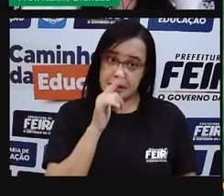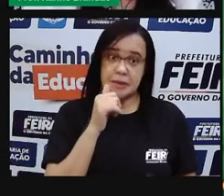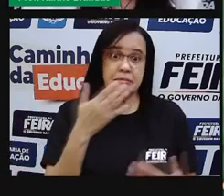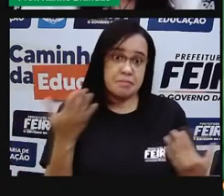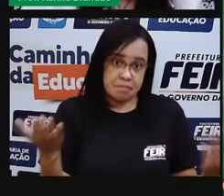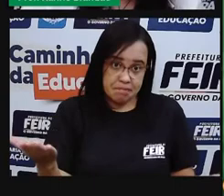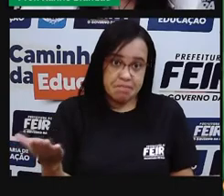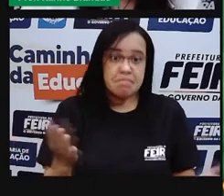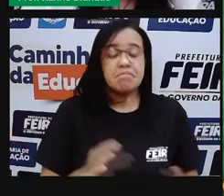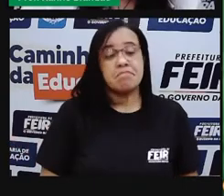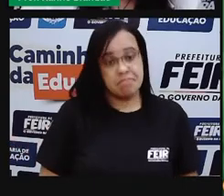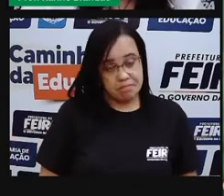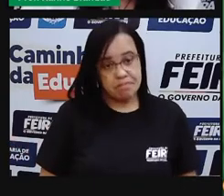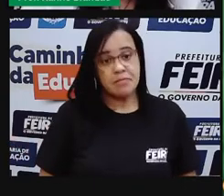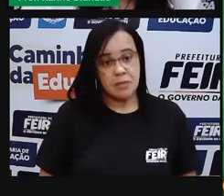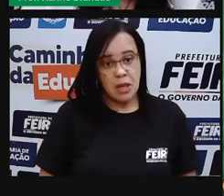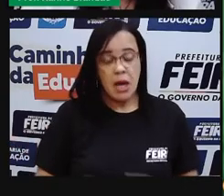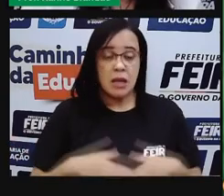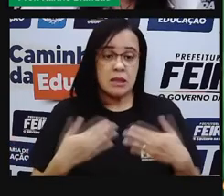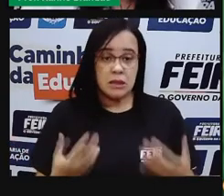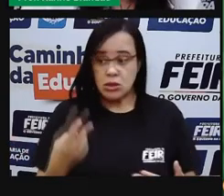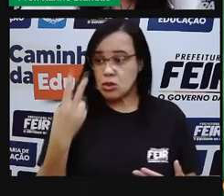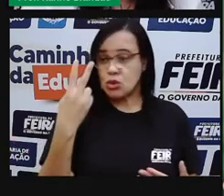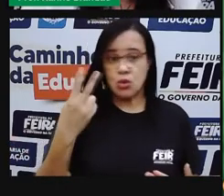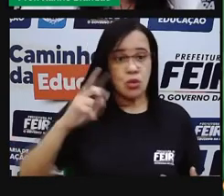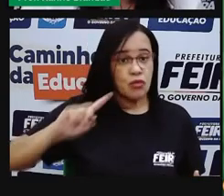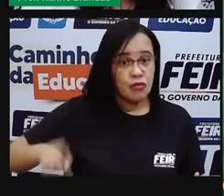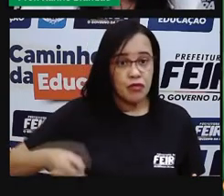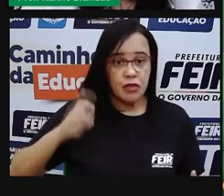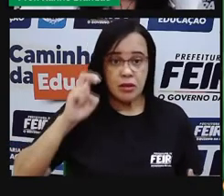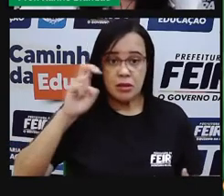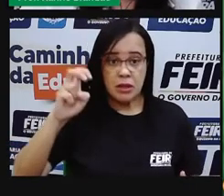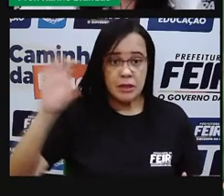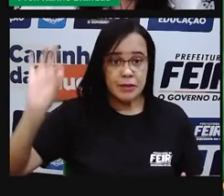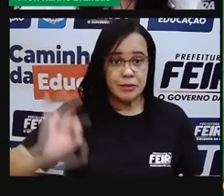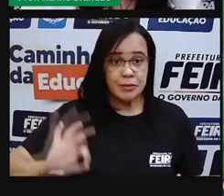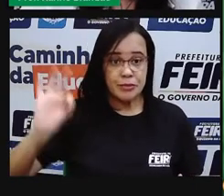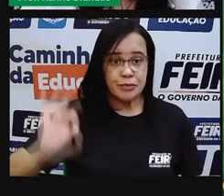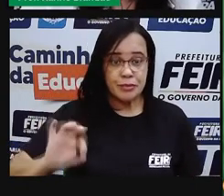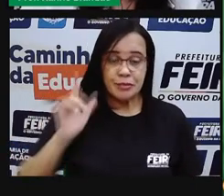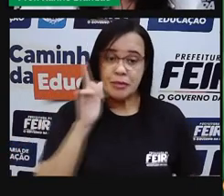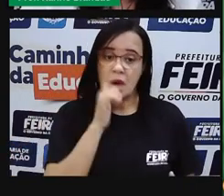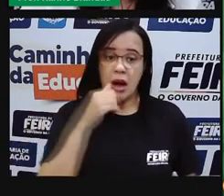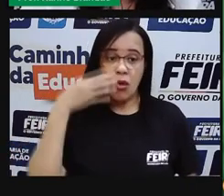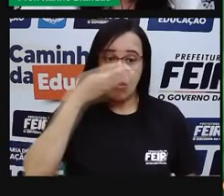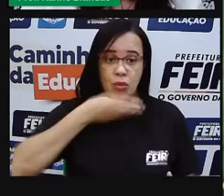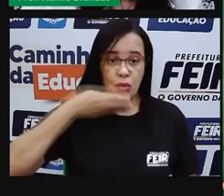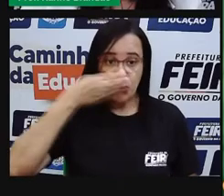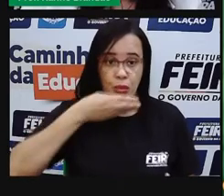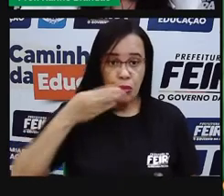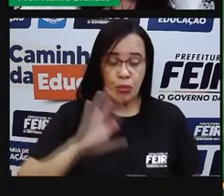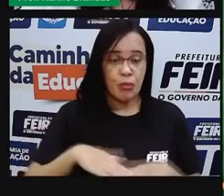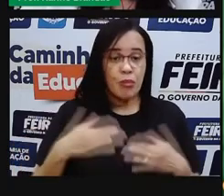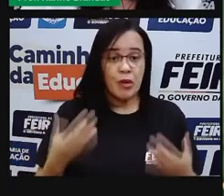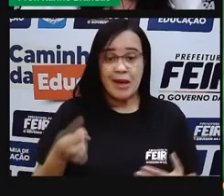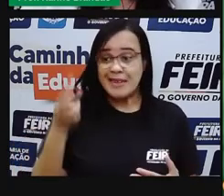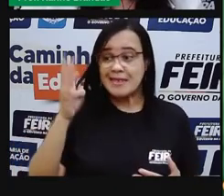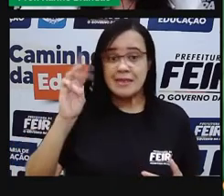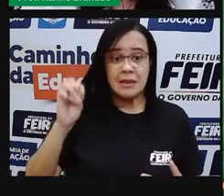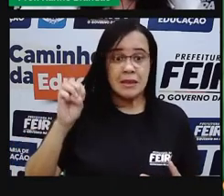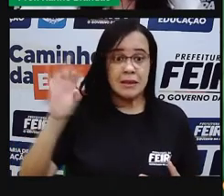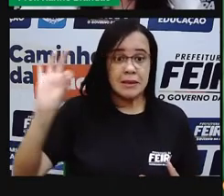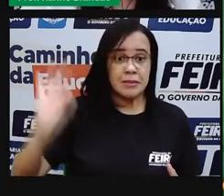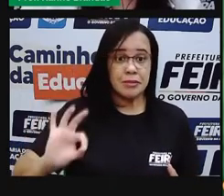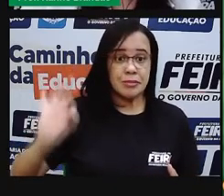Então, daqueles 2,5% de água doce, só 30%, né? 31